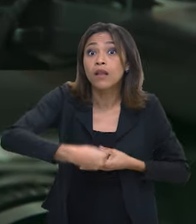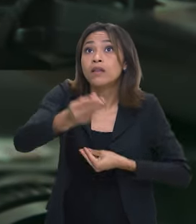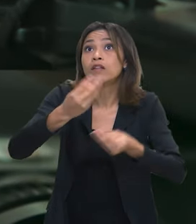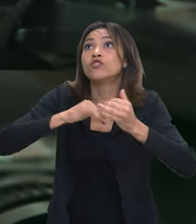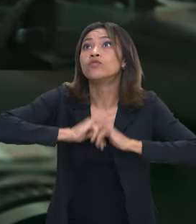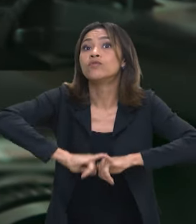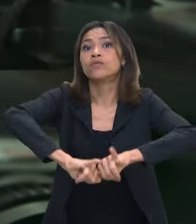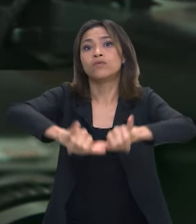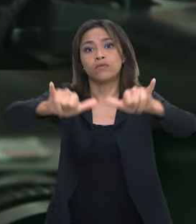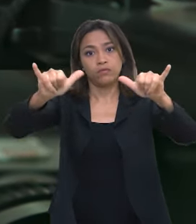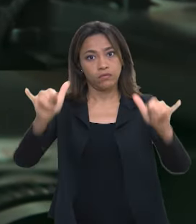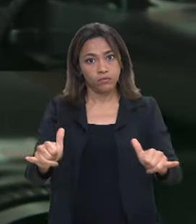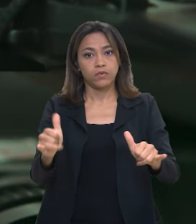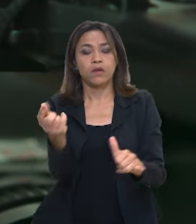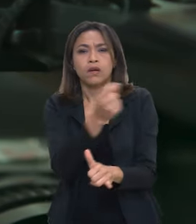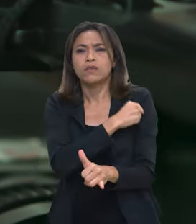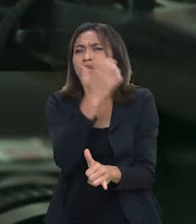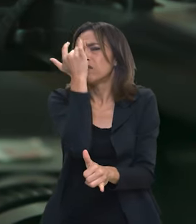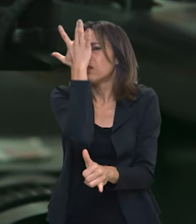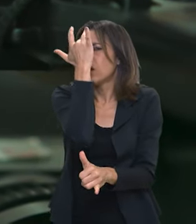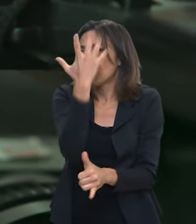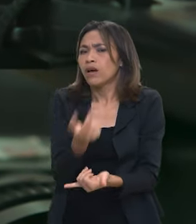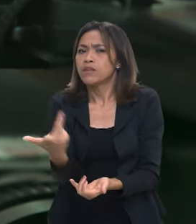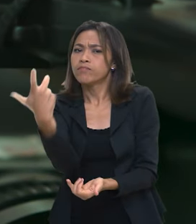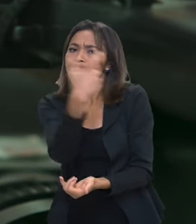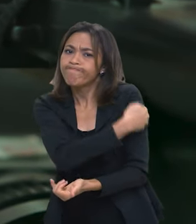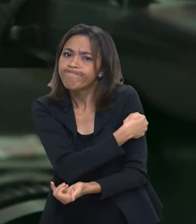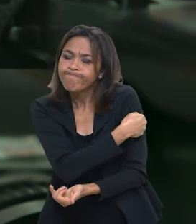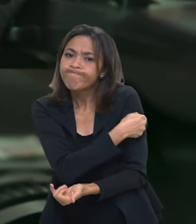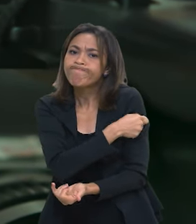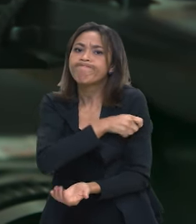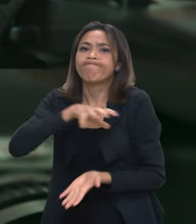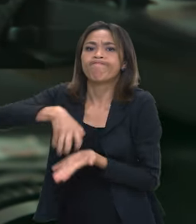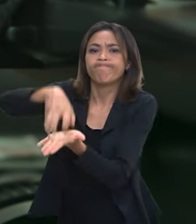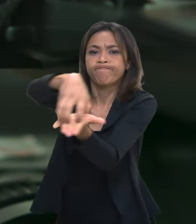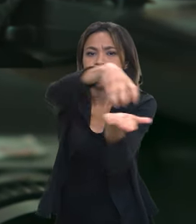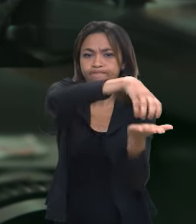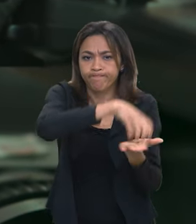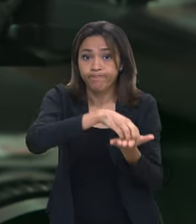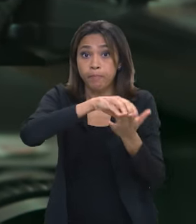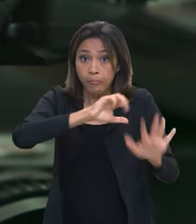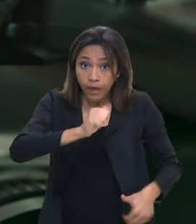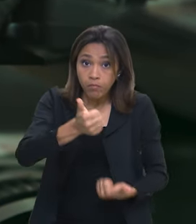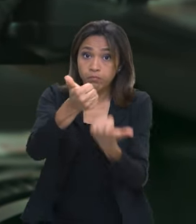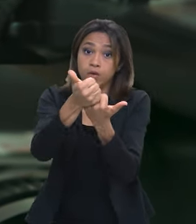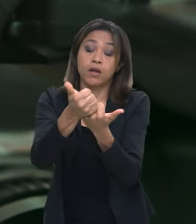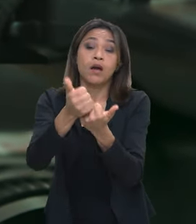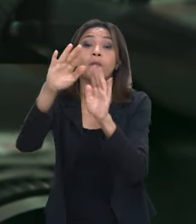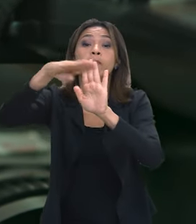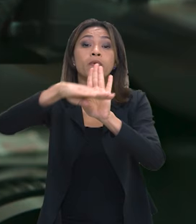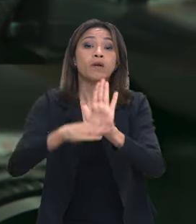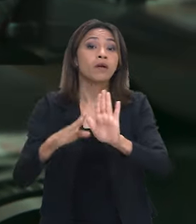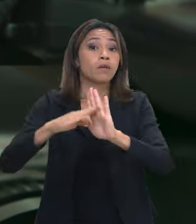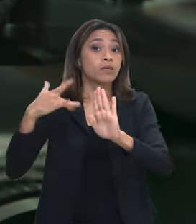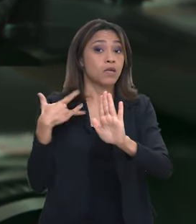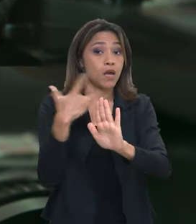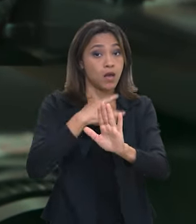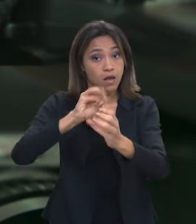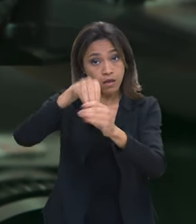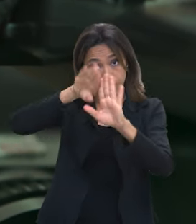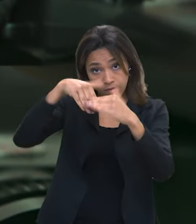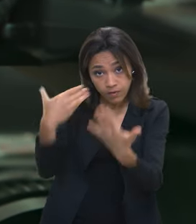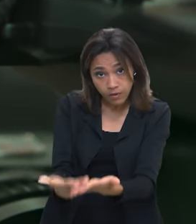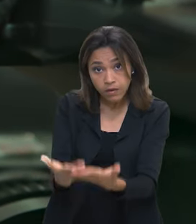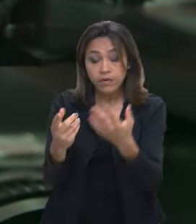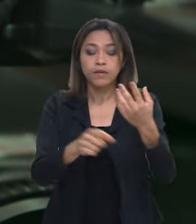Isso é um outro movimento. Facilitar a aplicação de doses, fortalecer o programa de nas escolas, também com